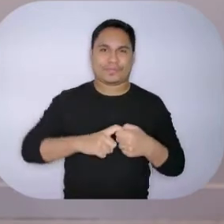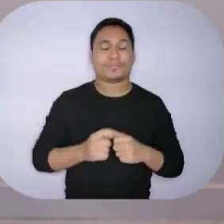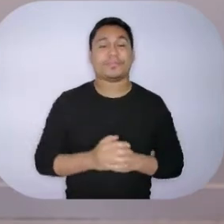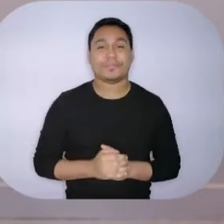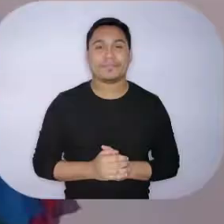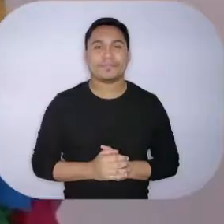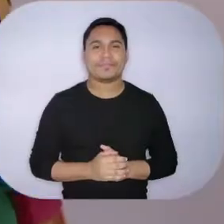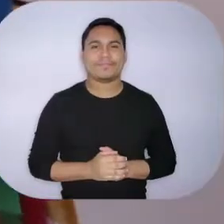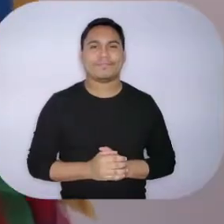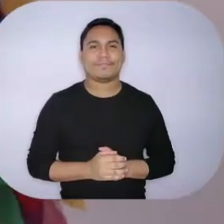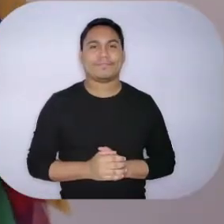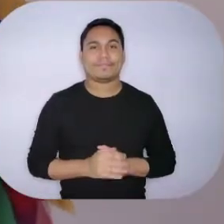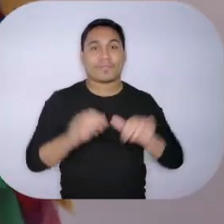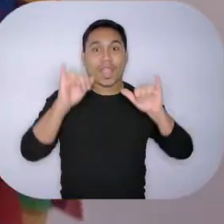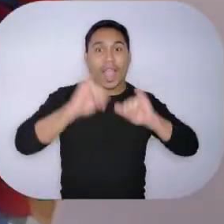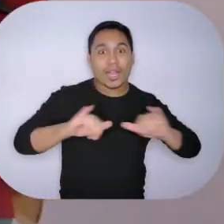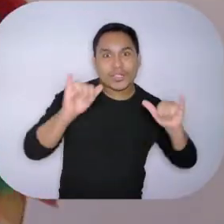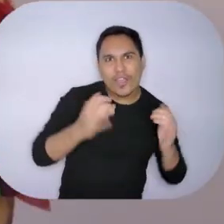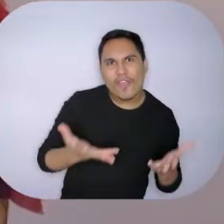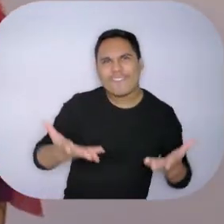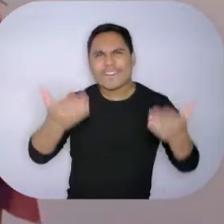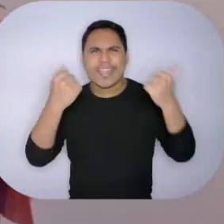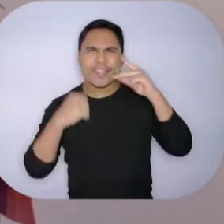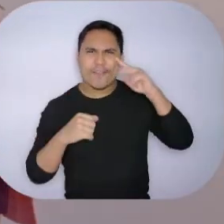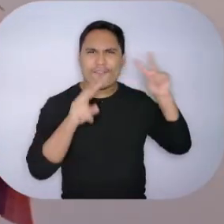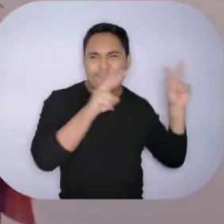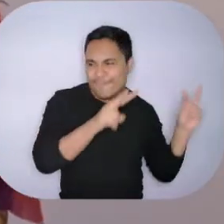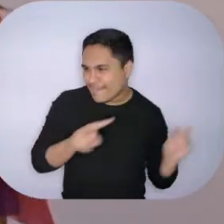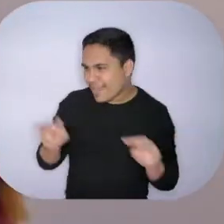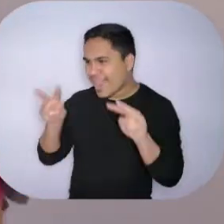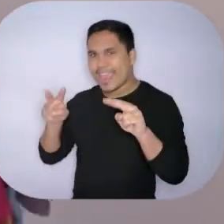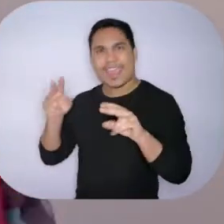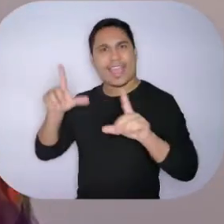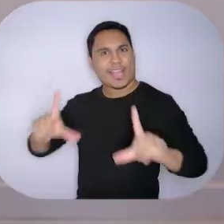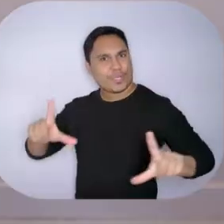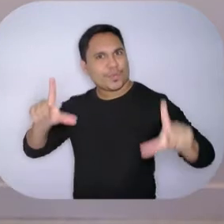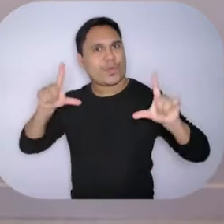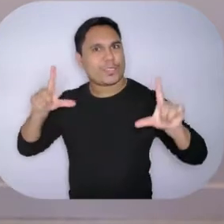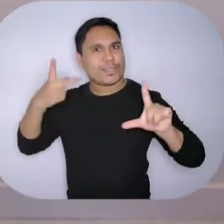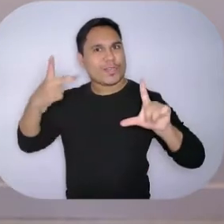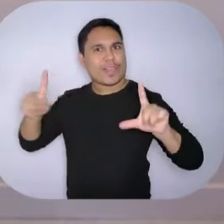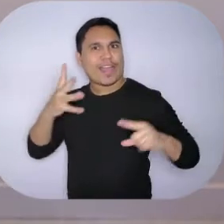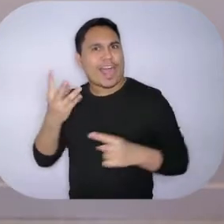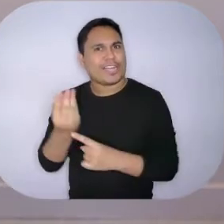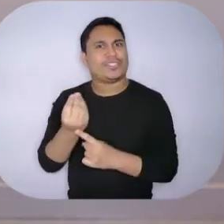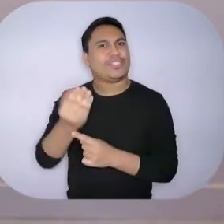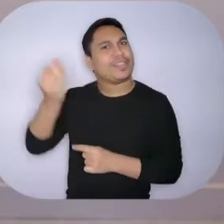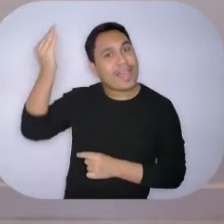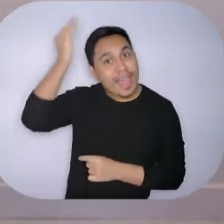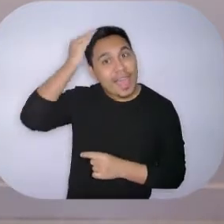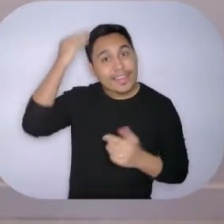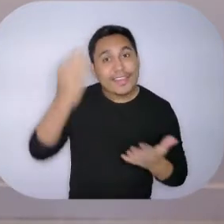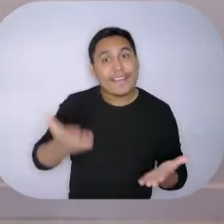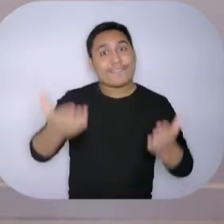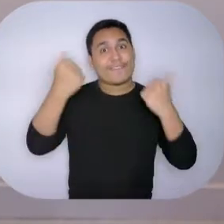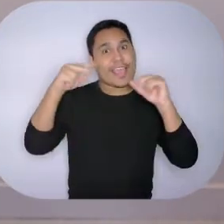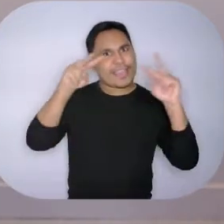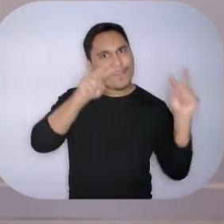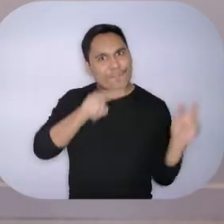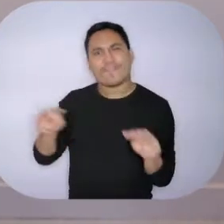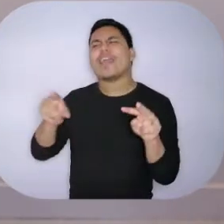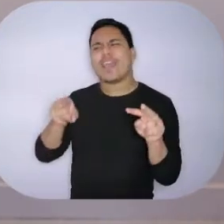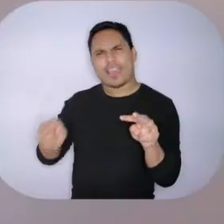Vinham ver a exposição da grande pintora Anitta Malfatti. Vinham ver! Anitta